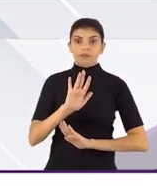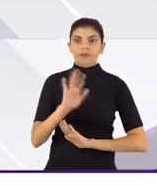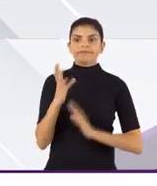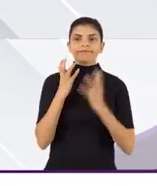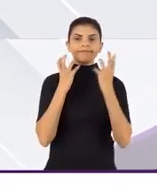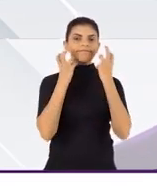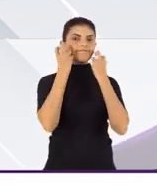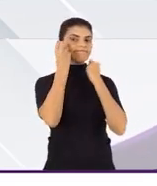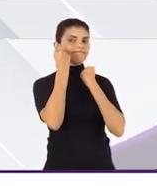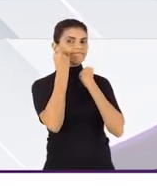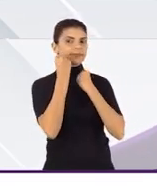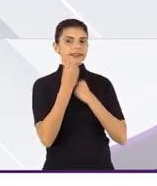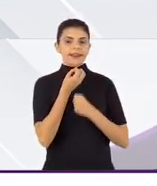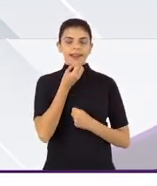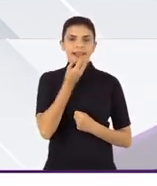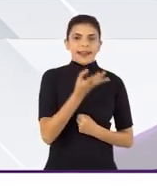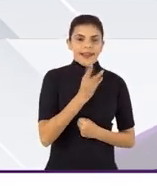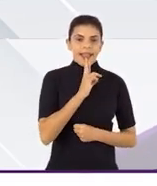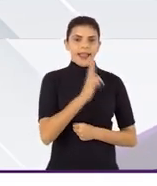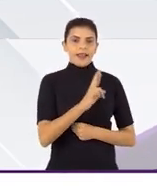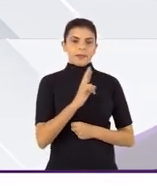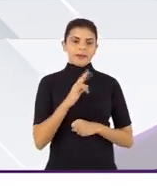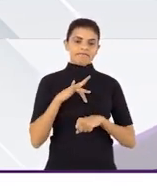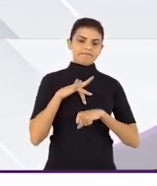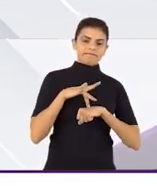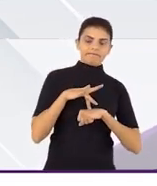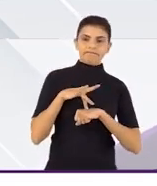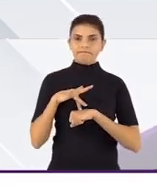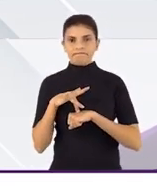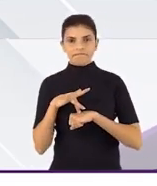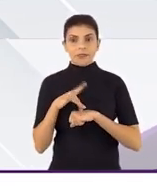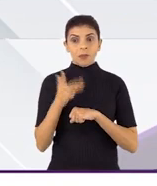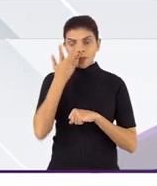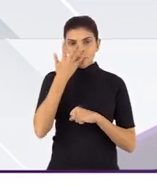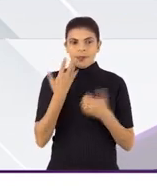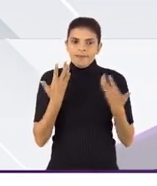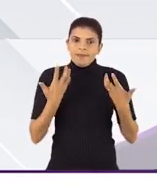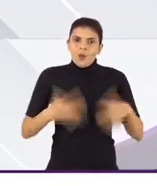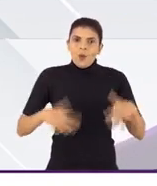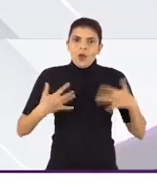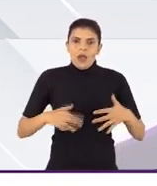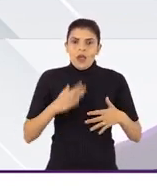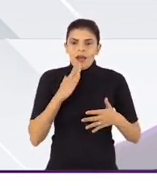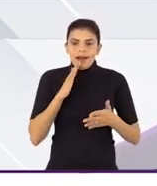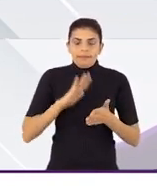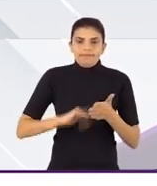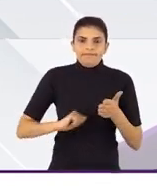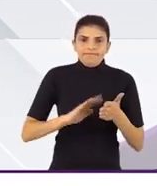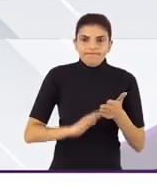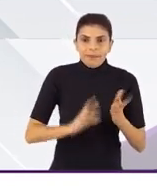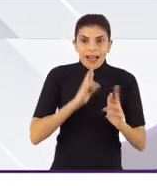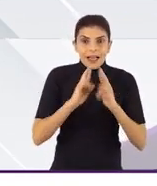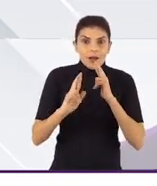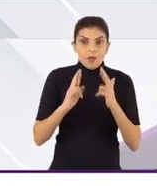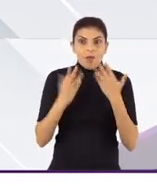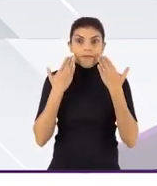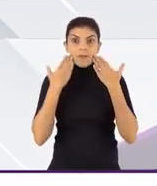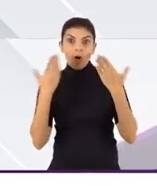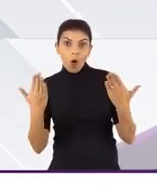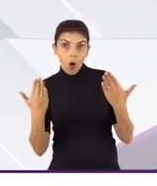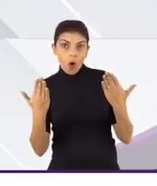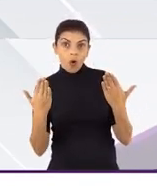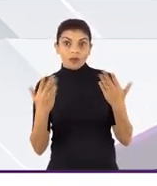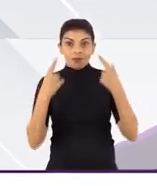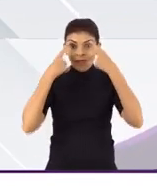primeiro lugar de constrangimento perante as perguntas, até do próprio receio que aquela mulher vai